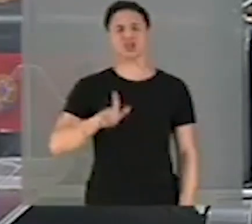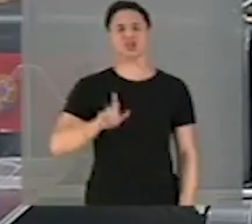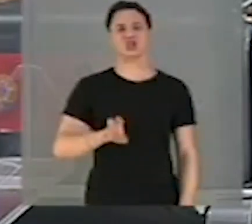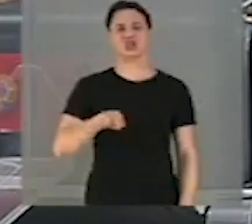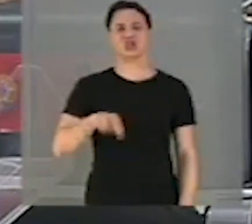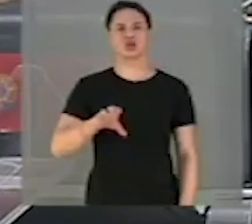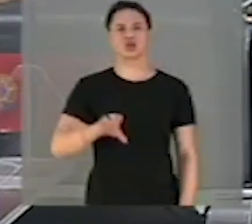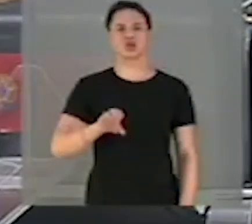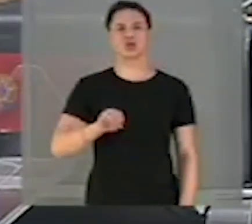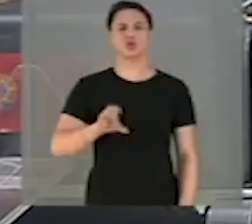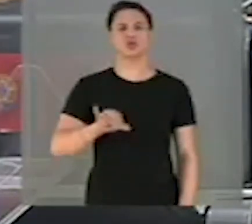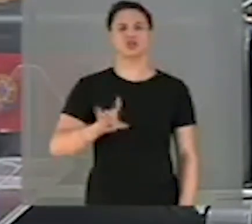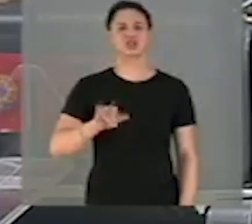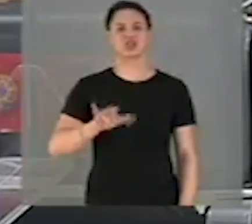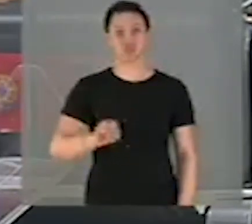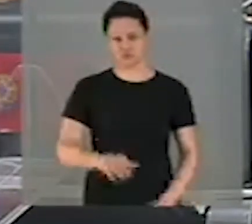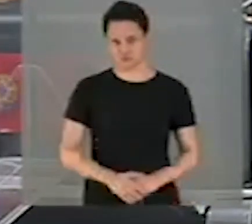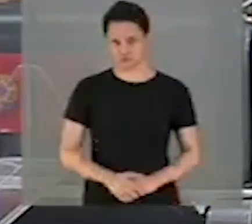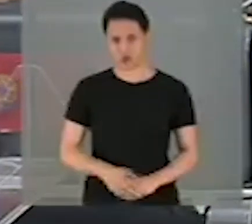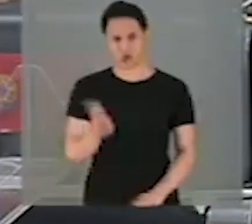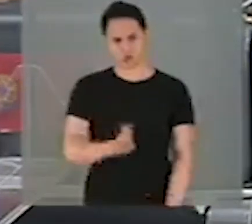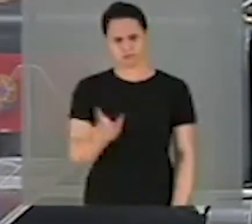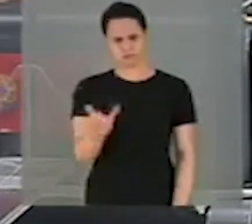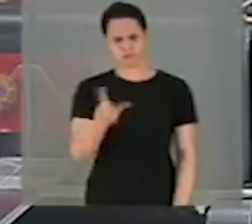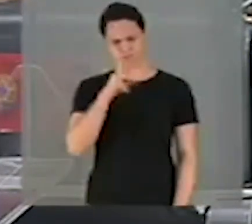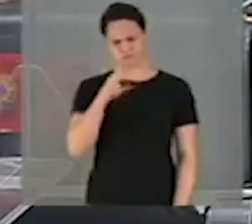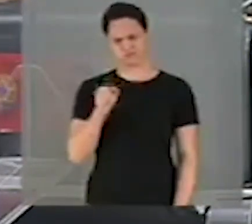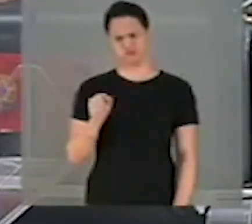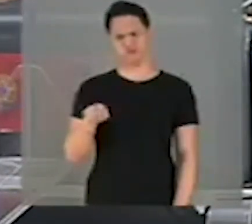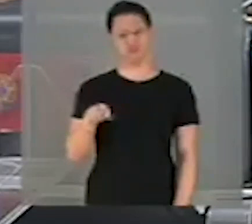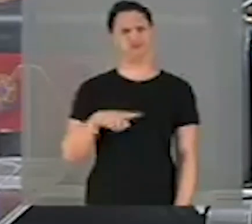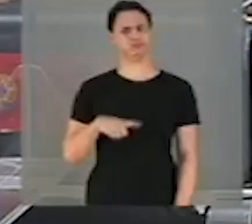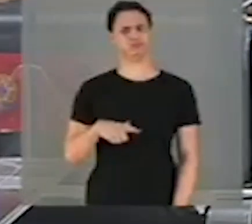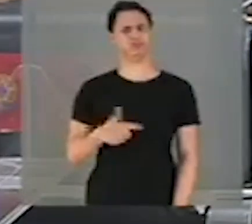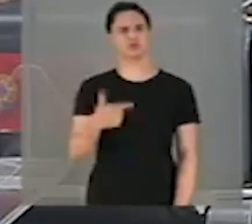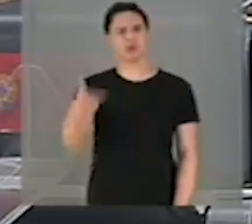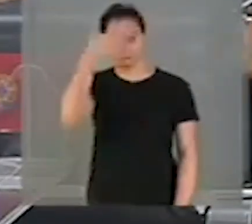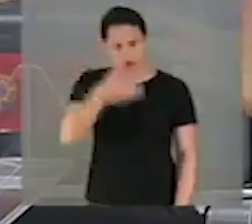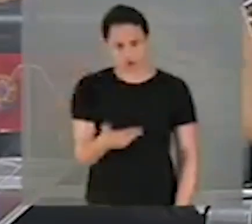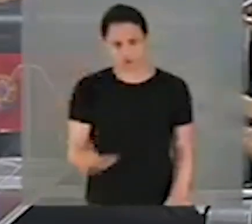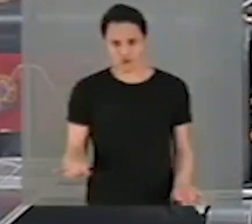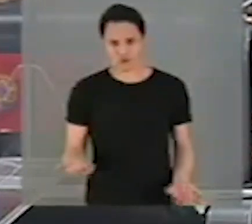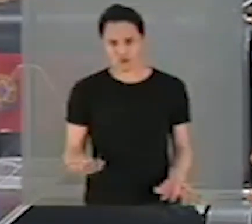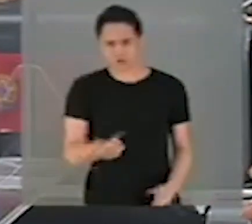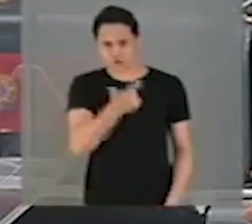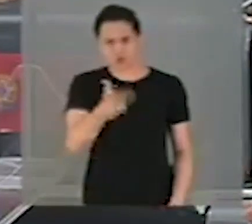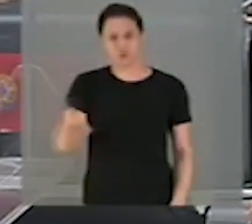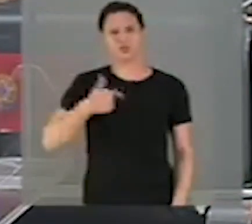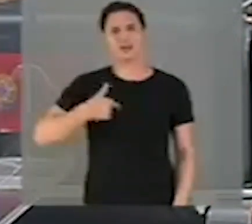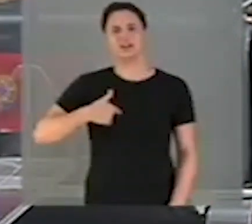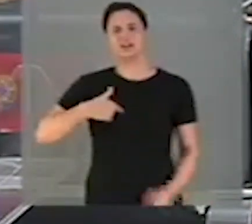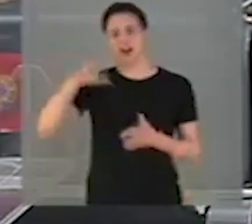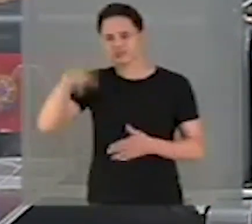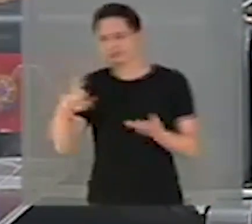O uso de expressões fortes, sem lastro algum, em prova e despida de qualquer razoabilidade